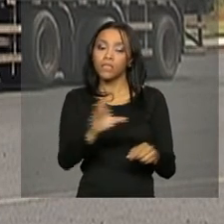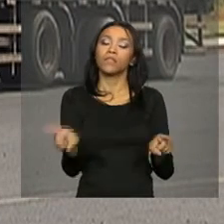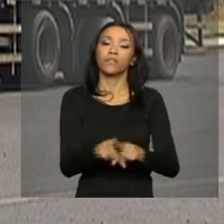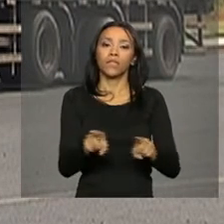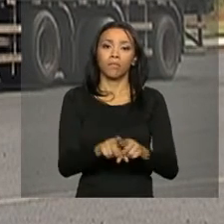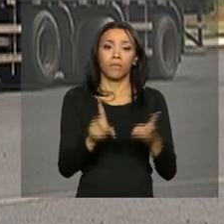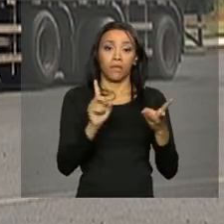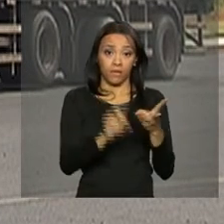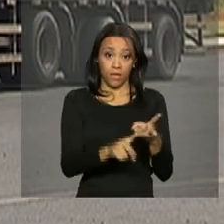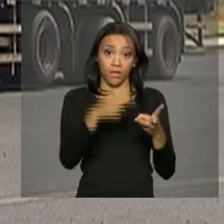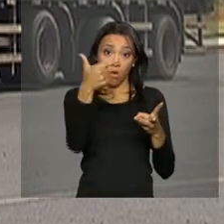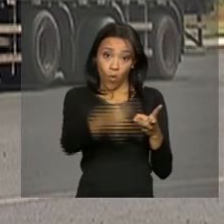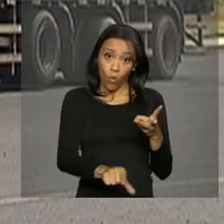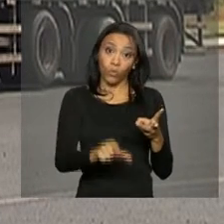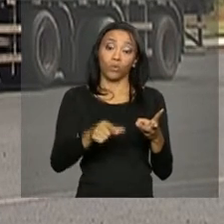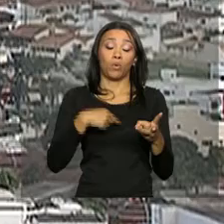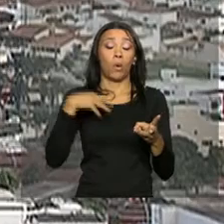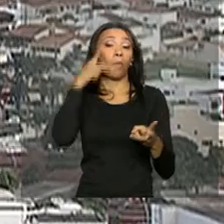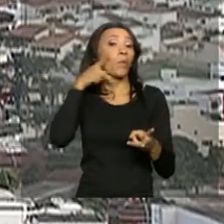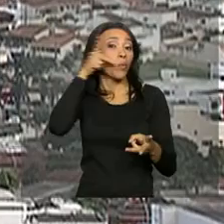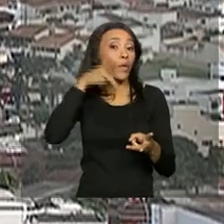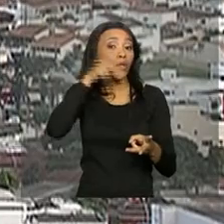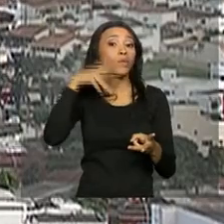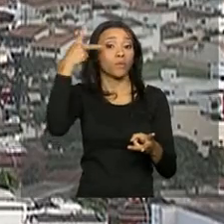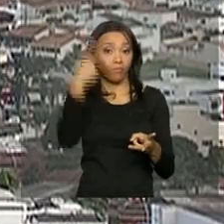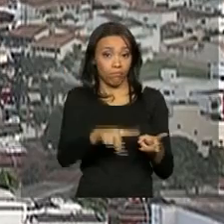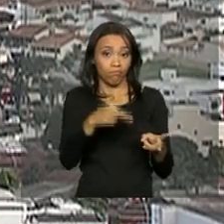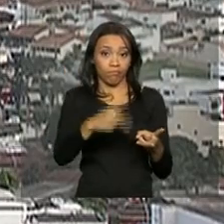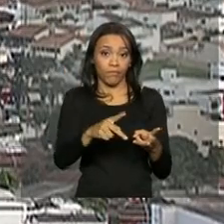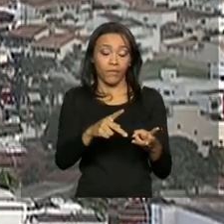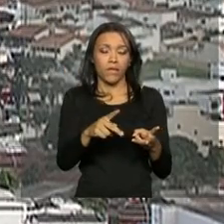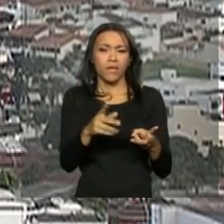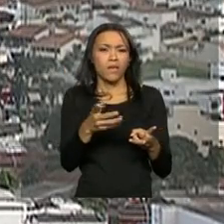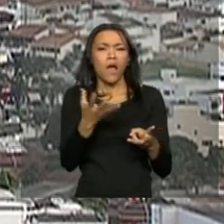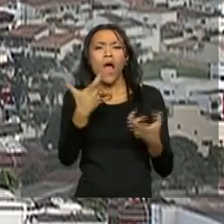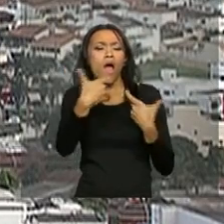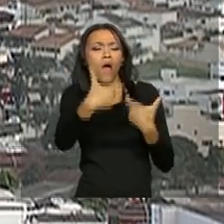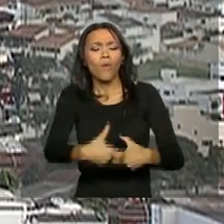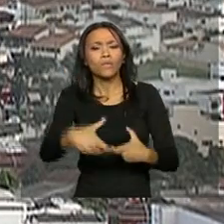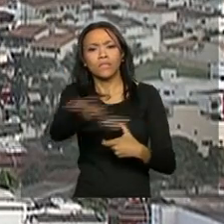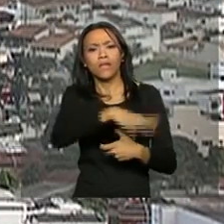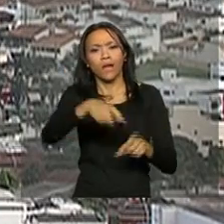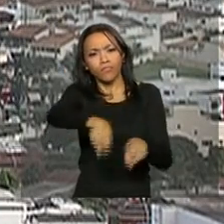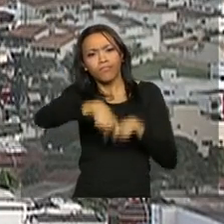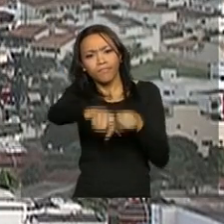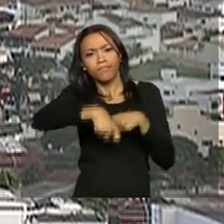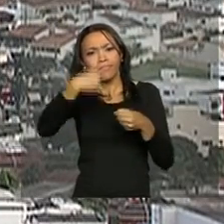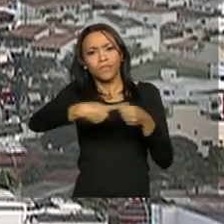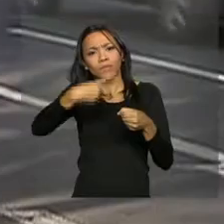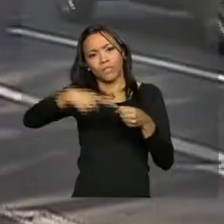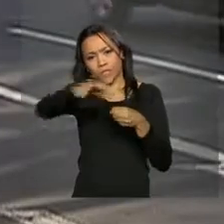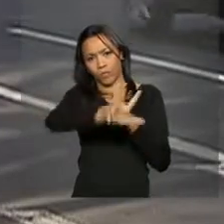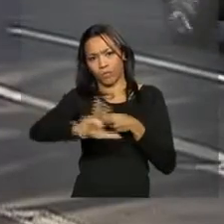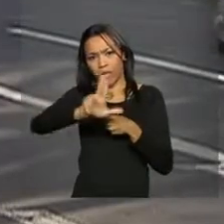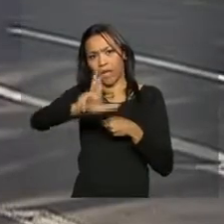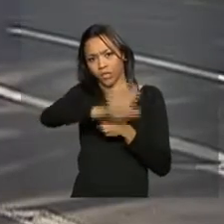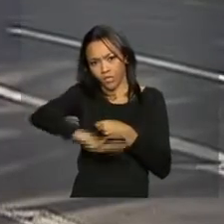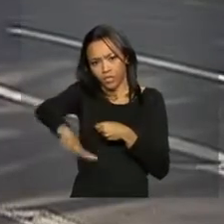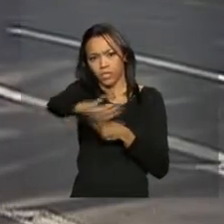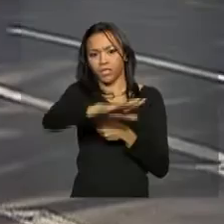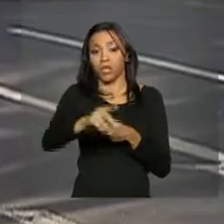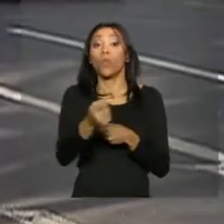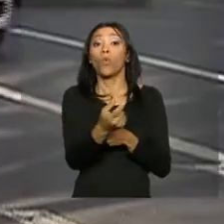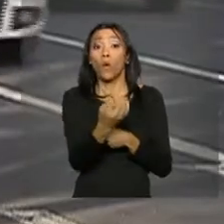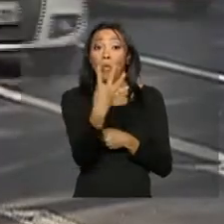e do governador de Minas Gerais, Fernando Pimentel. A fábrica está localizada na zona rural aqui do município de Uberlândia. São gerados